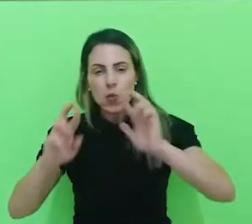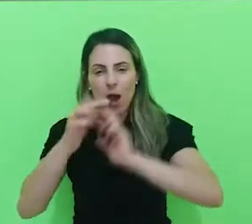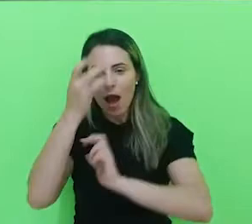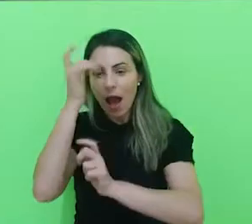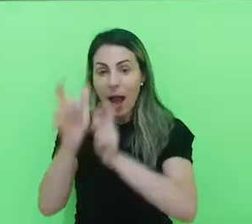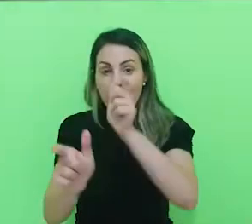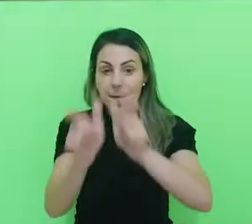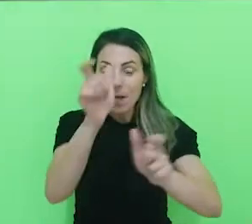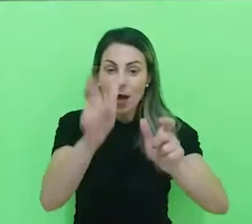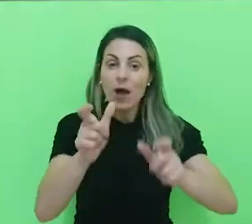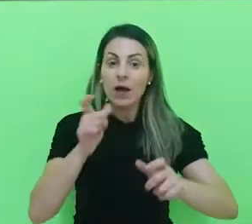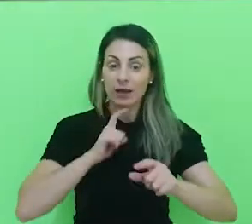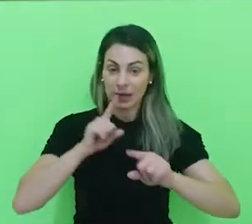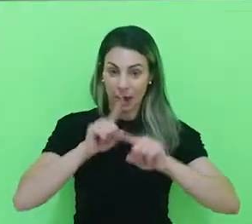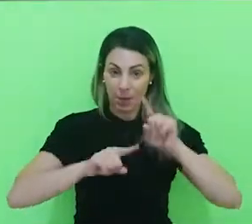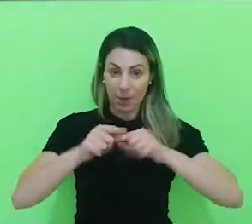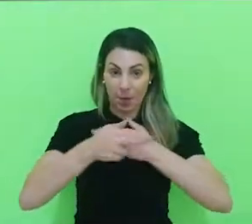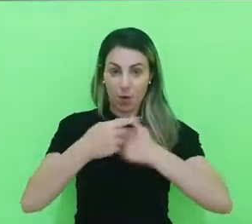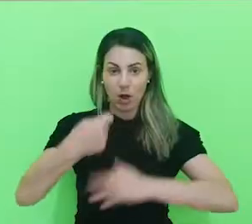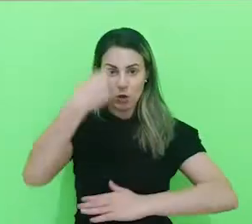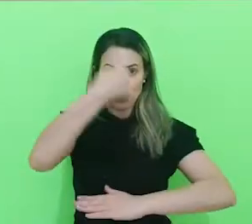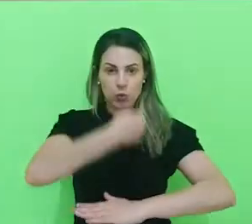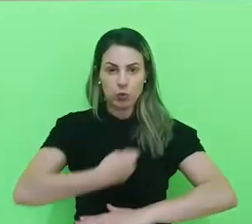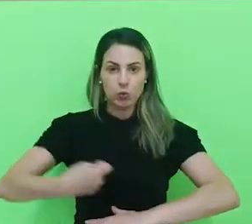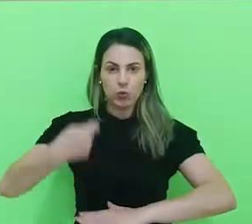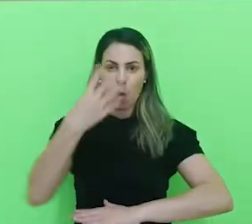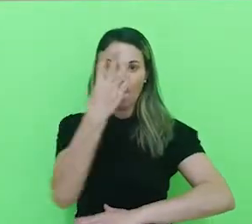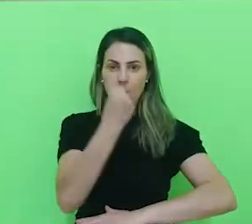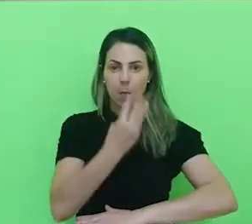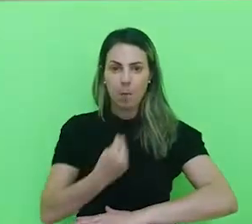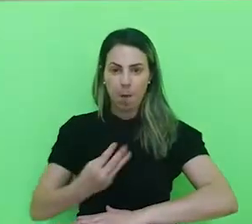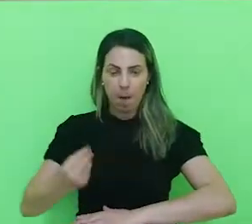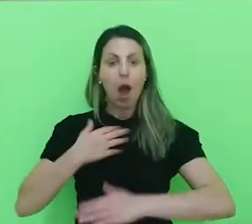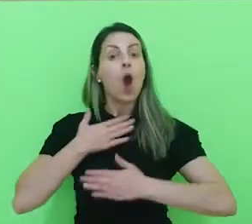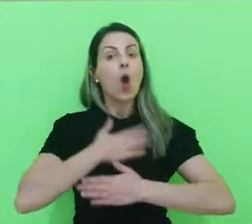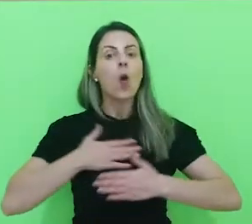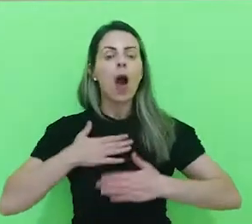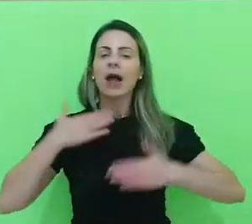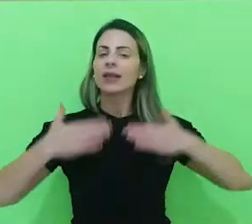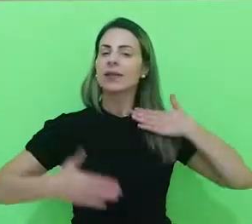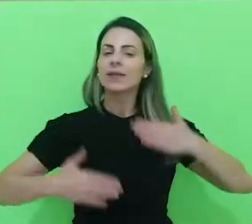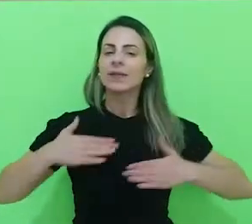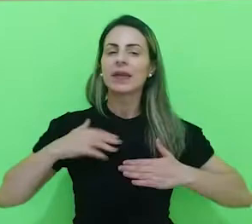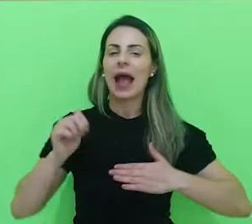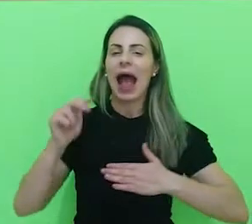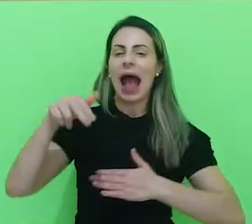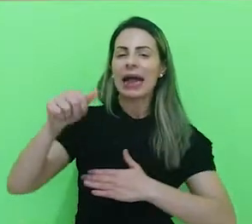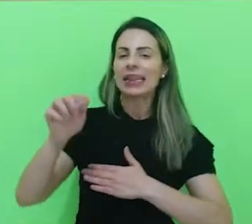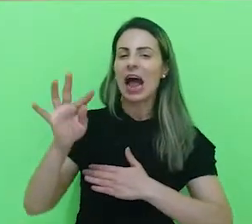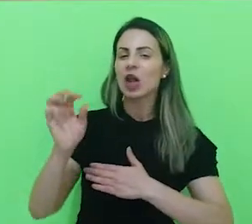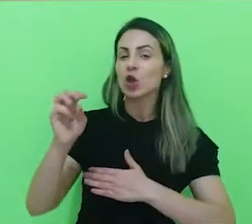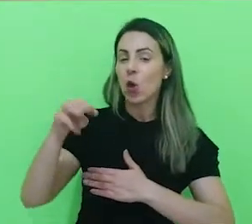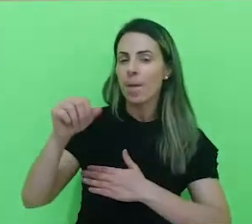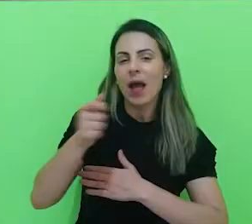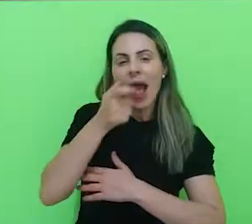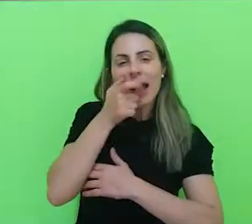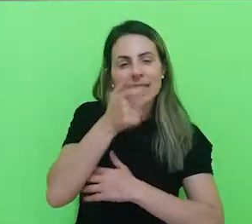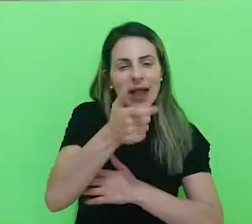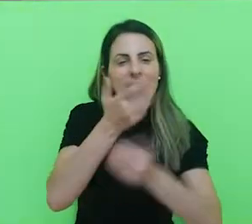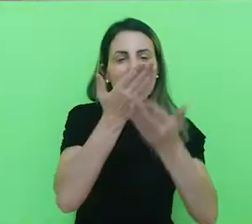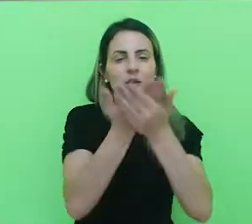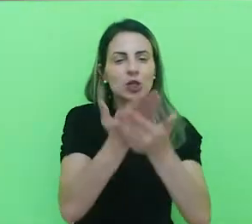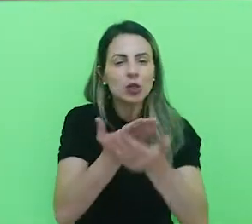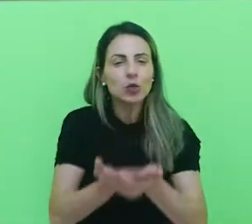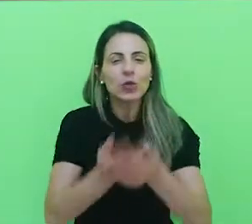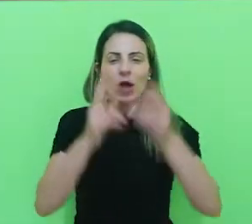através de equipamentos radiológicos. Eu gosto muito da parte da anatomia, é uma parte muito interessante de você estudar o